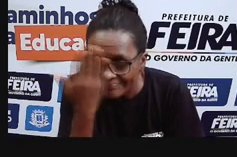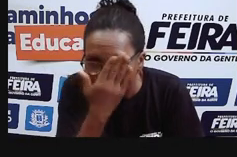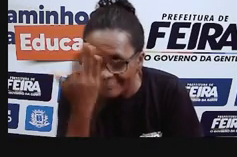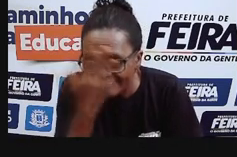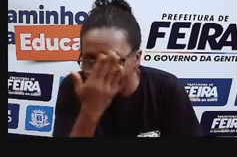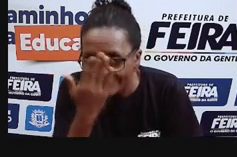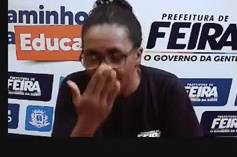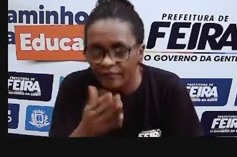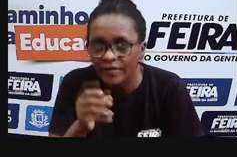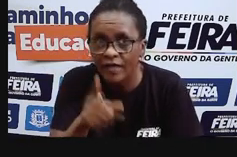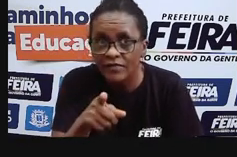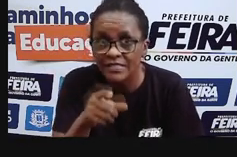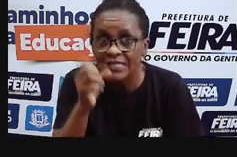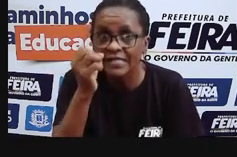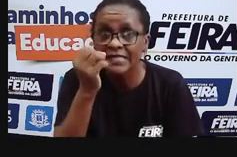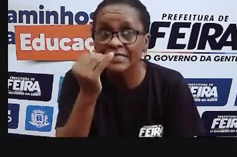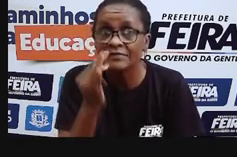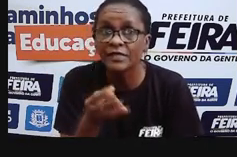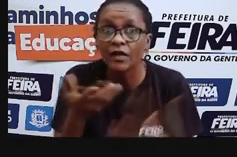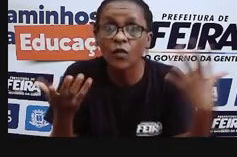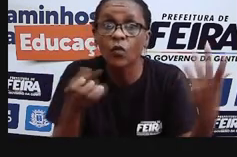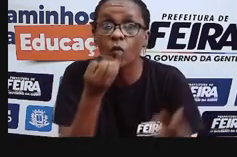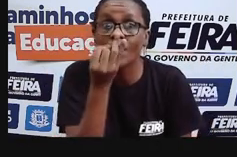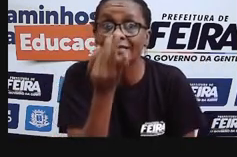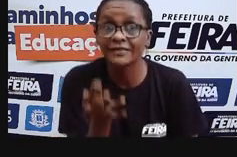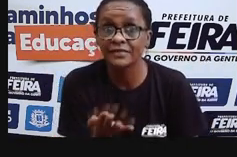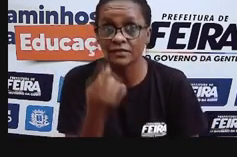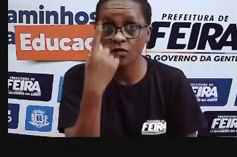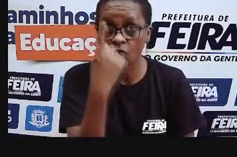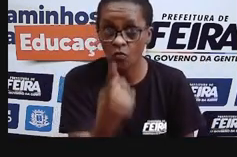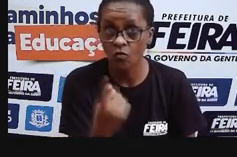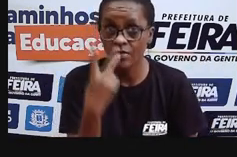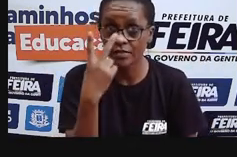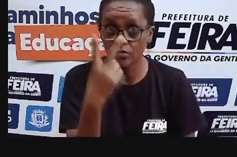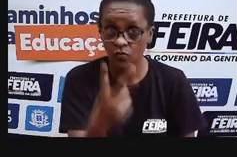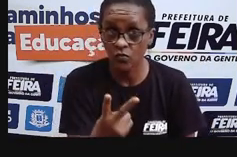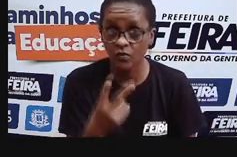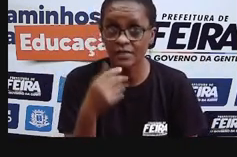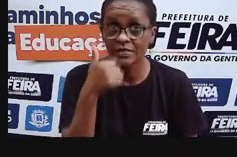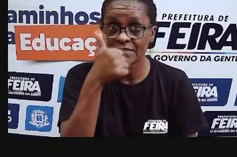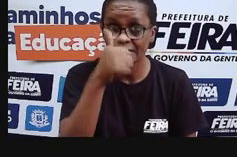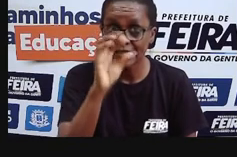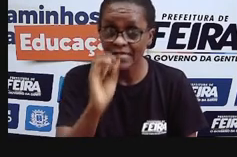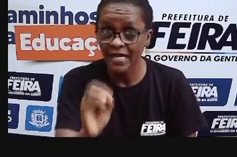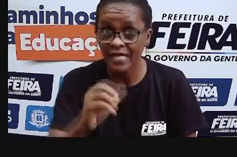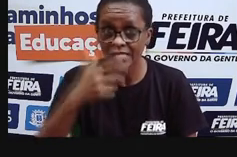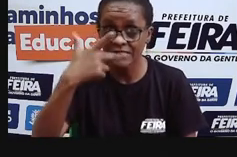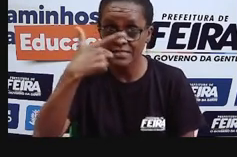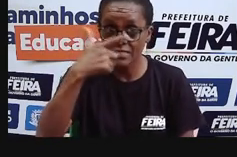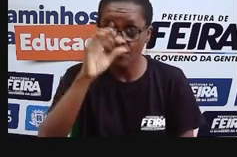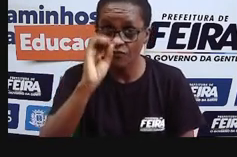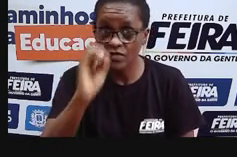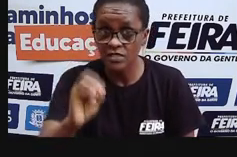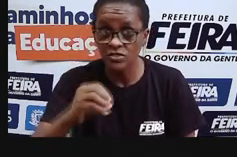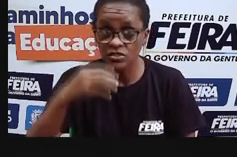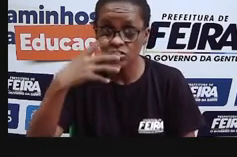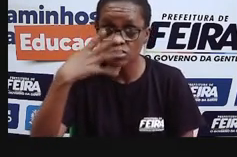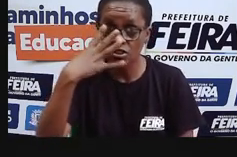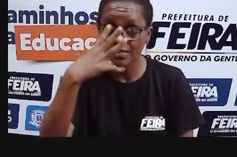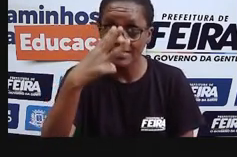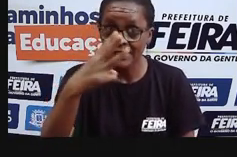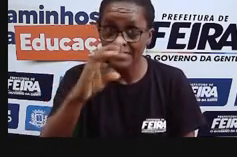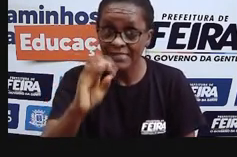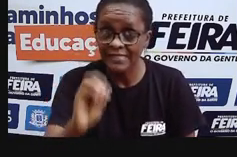vezes, em 4 vezes, em 40 vezes, em 100 vezes, o objeto que a gente está observando. E